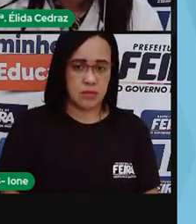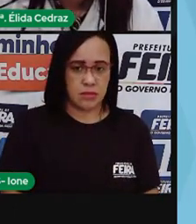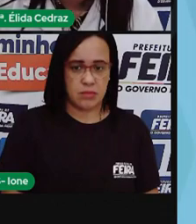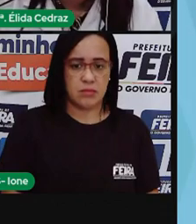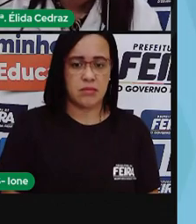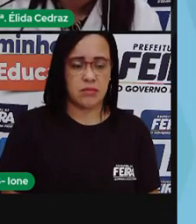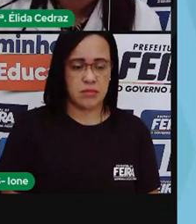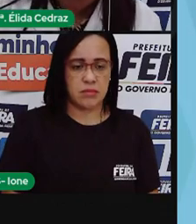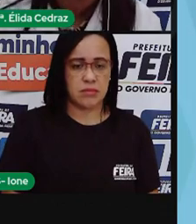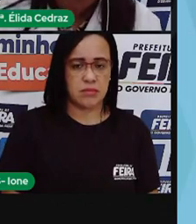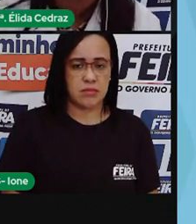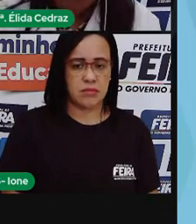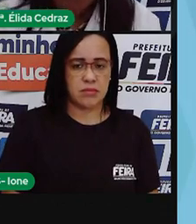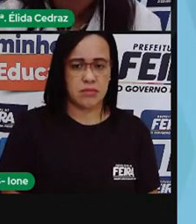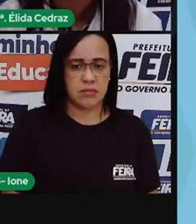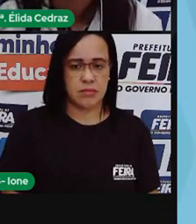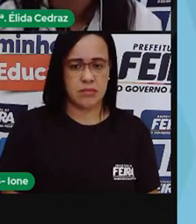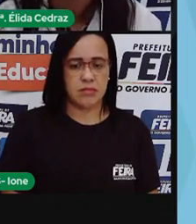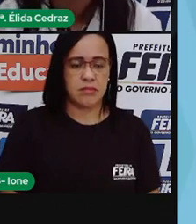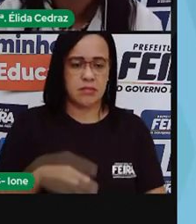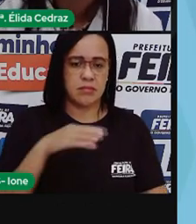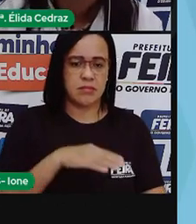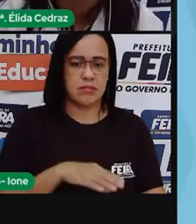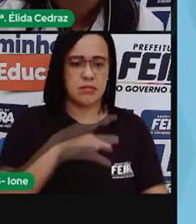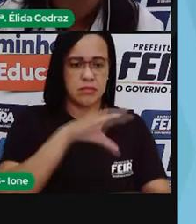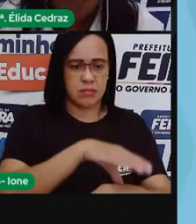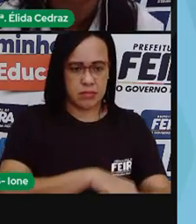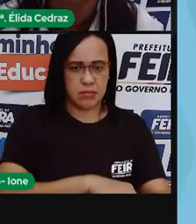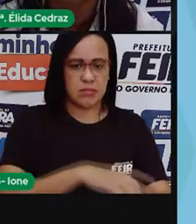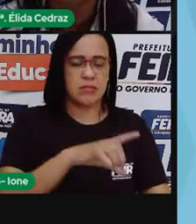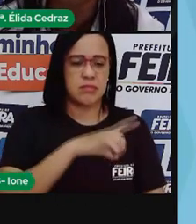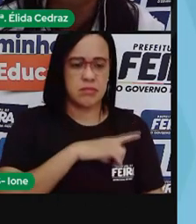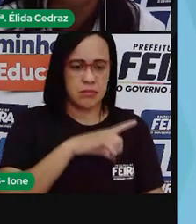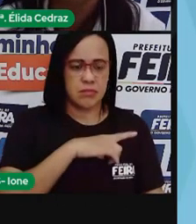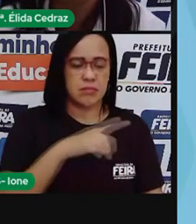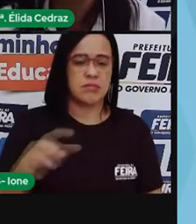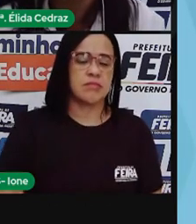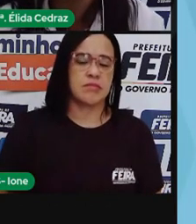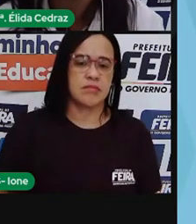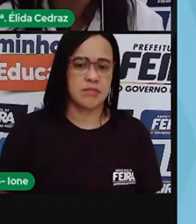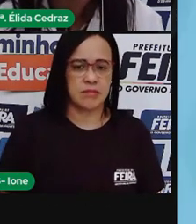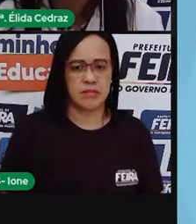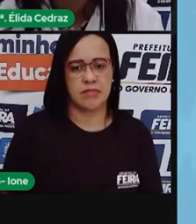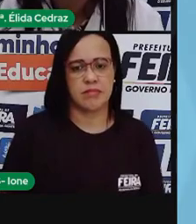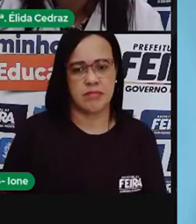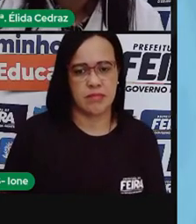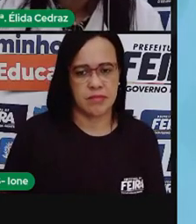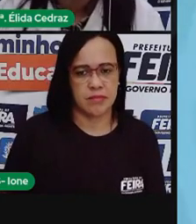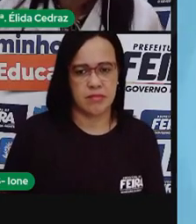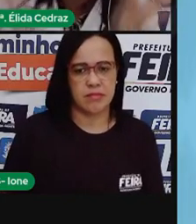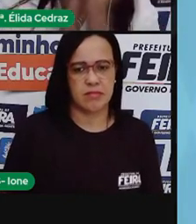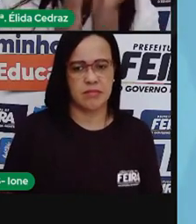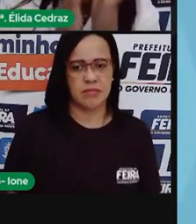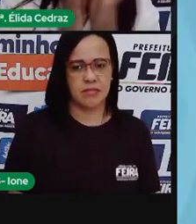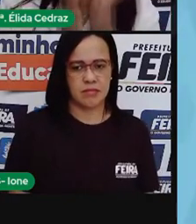Isso mesmo, muito bem. Os portugueses.